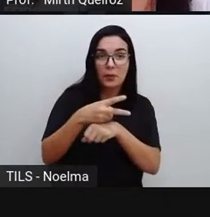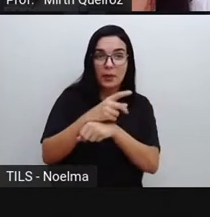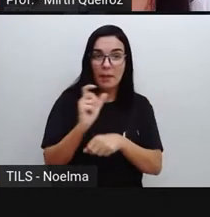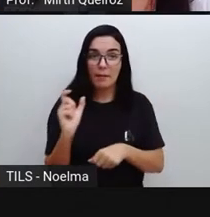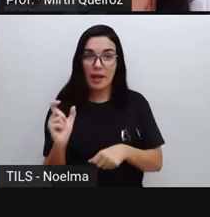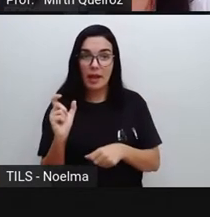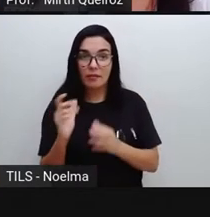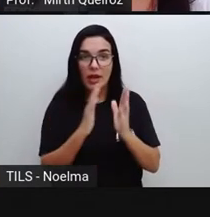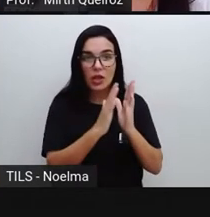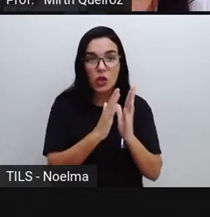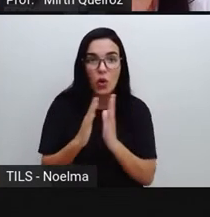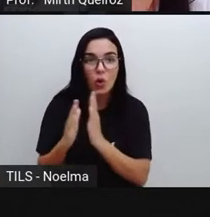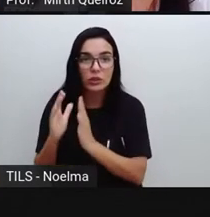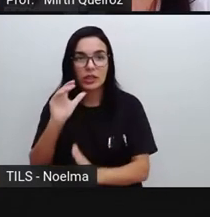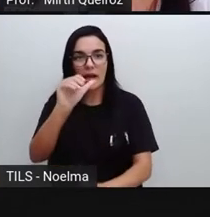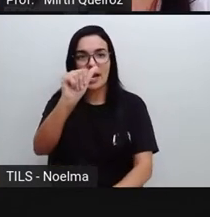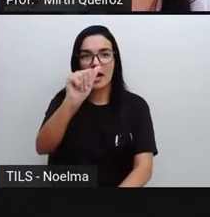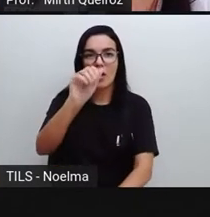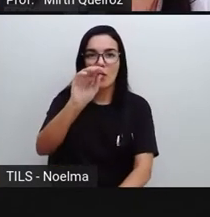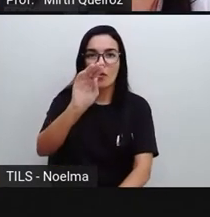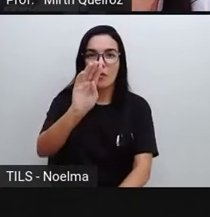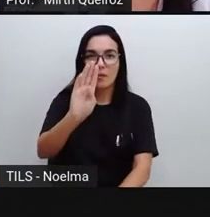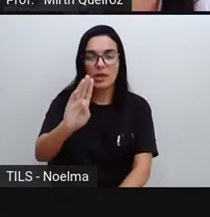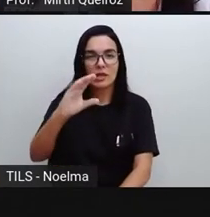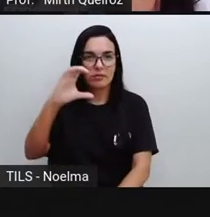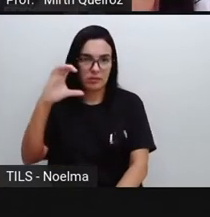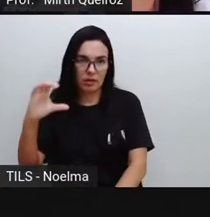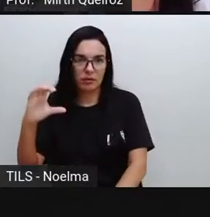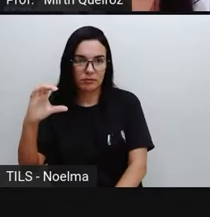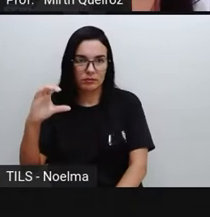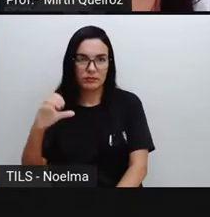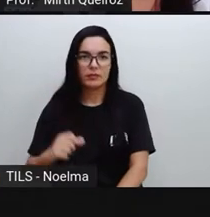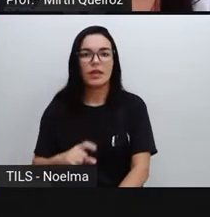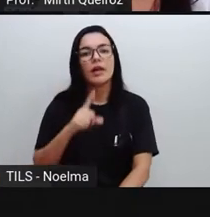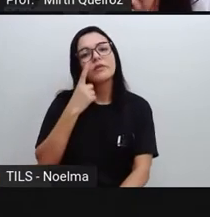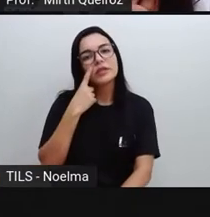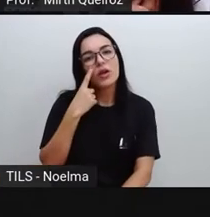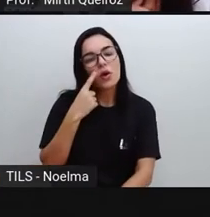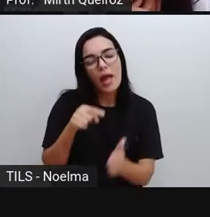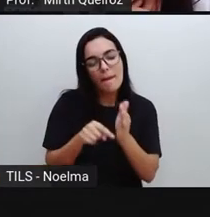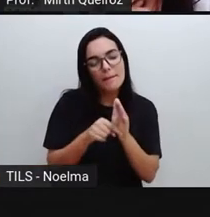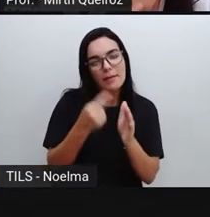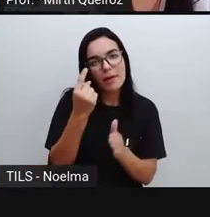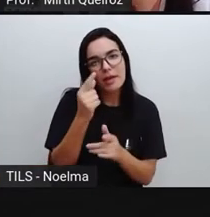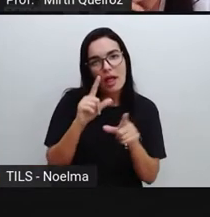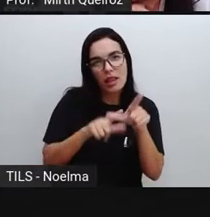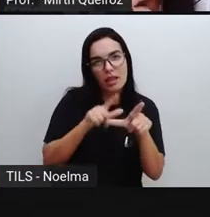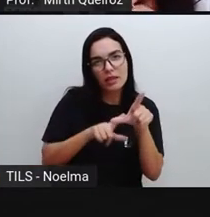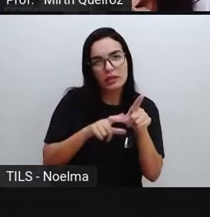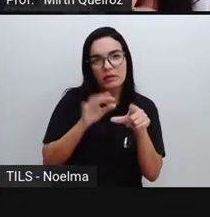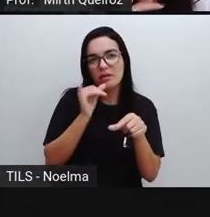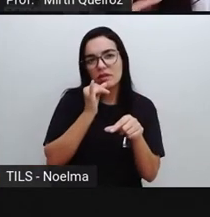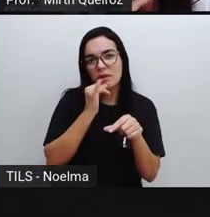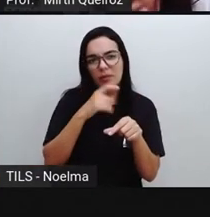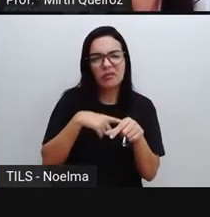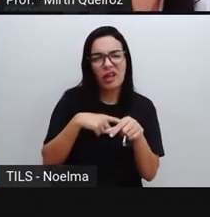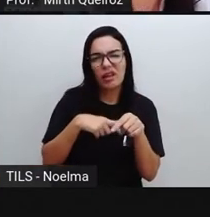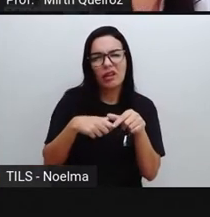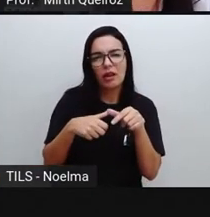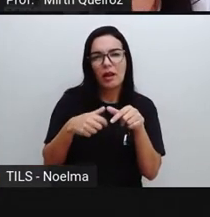vir em ordem alfabética. E aí você olha a primeira letra, eu quero uma palavra tartaruga, contei.